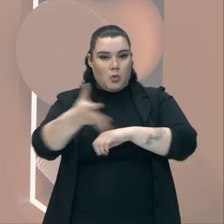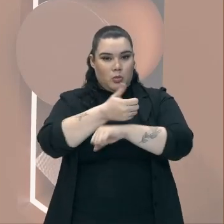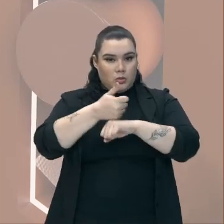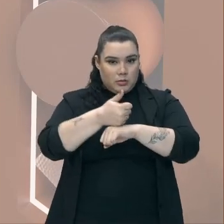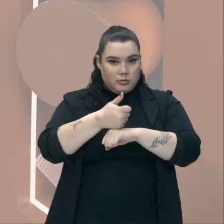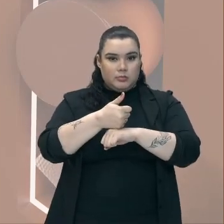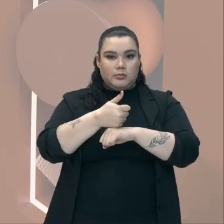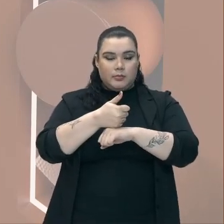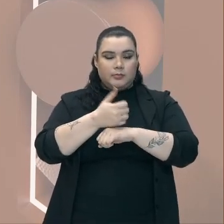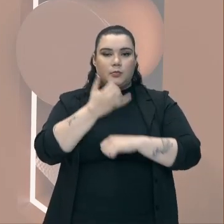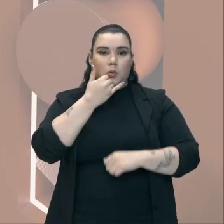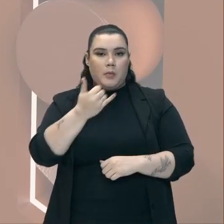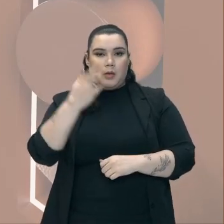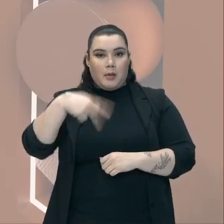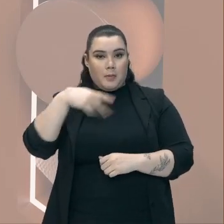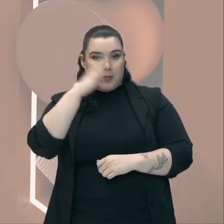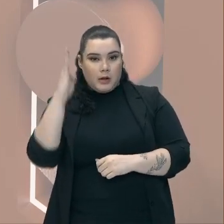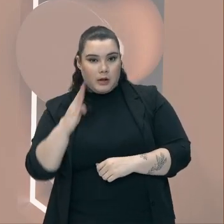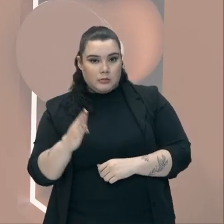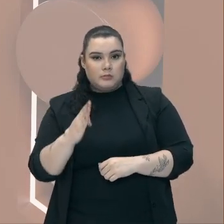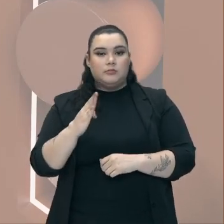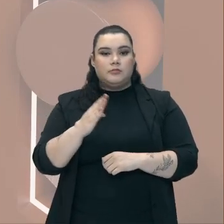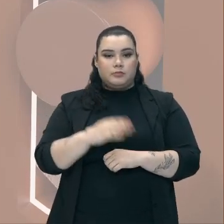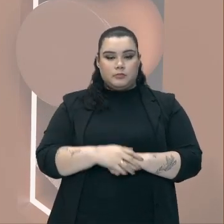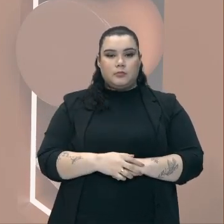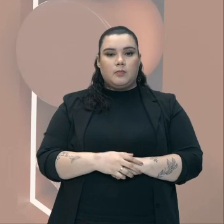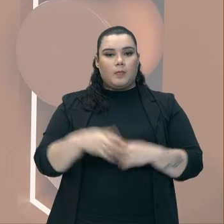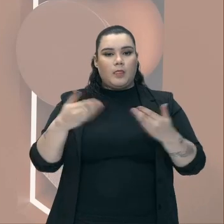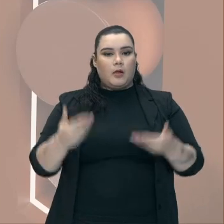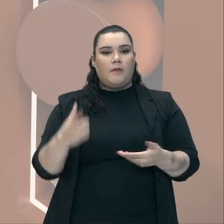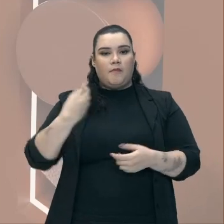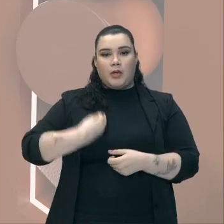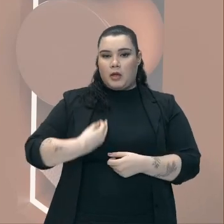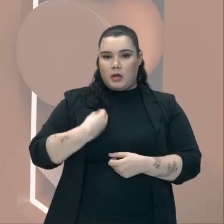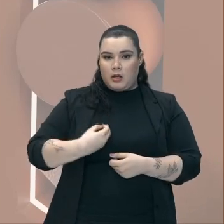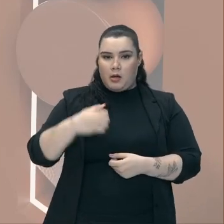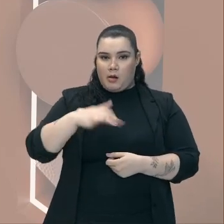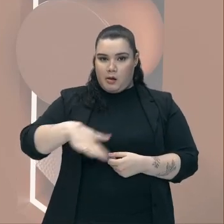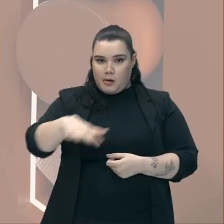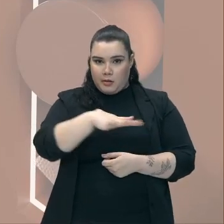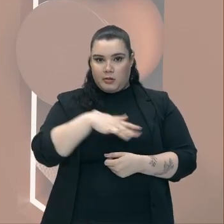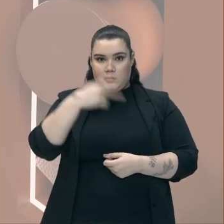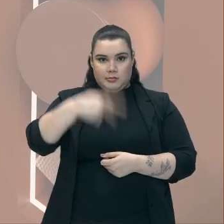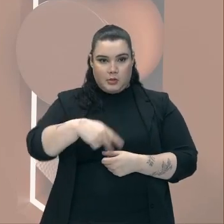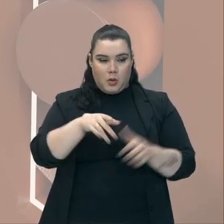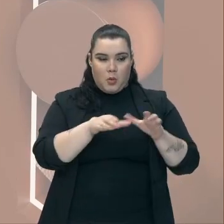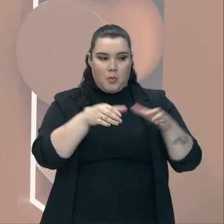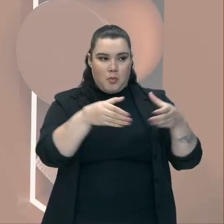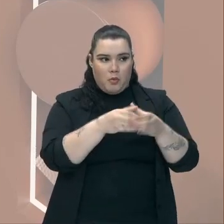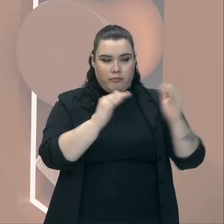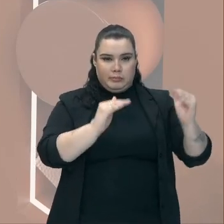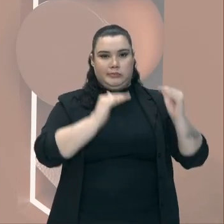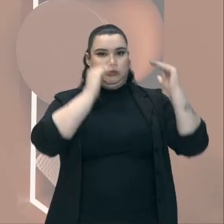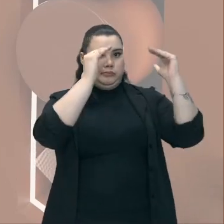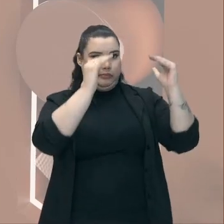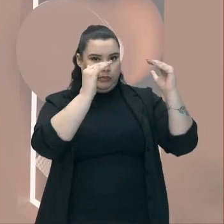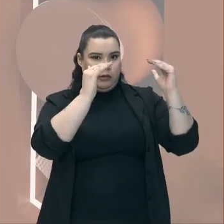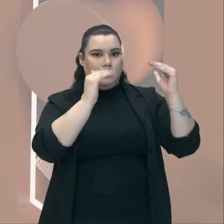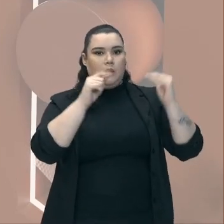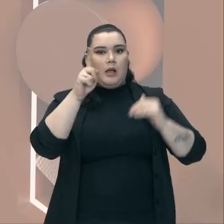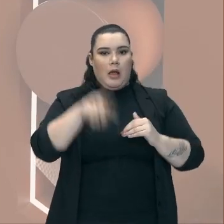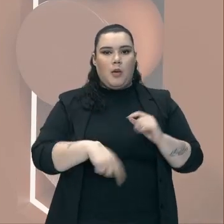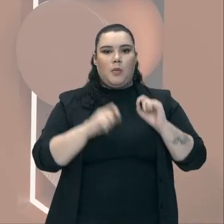Colonial brasileira Os colonos brasileiros Que viviam aqui Que pertenciam A elite Ela é pautada Em